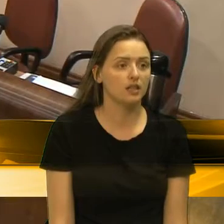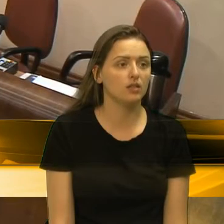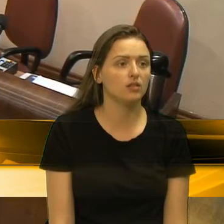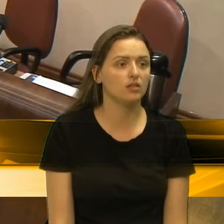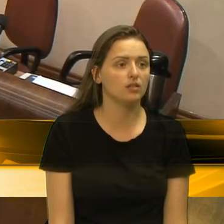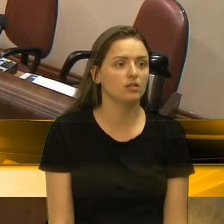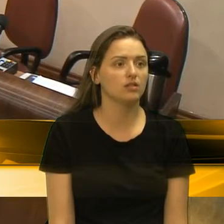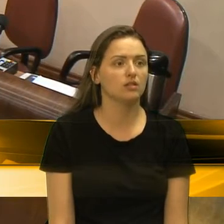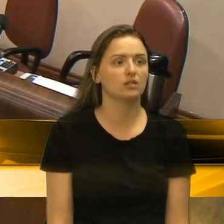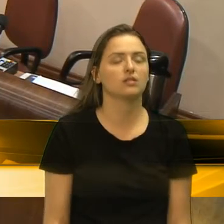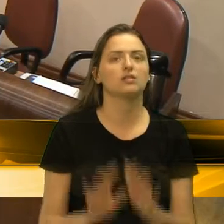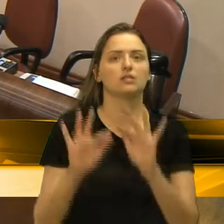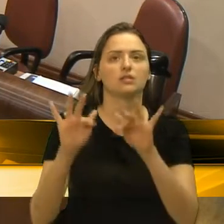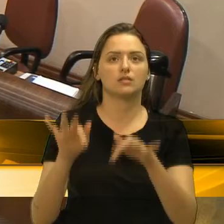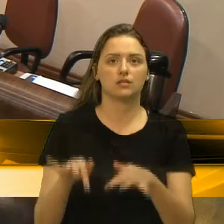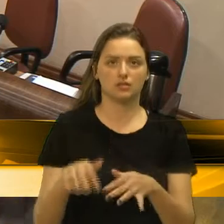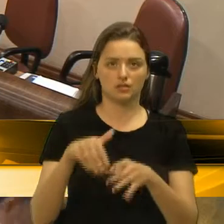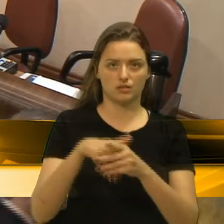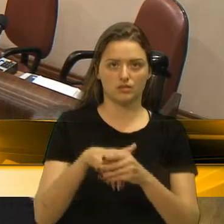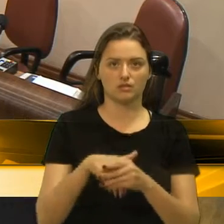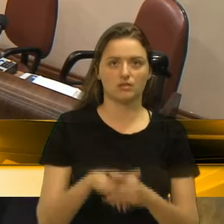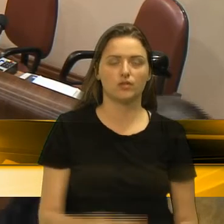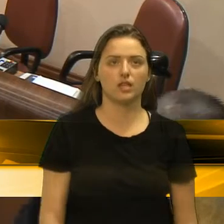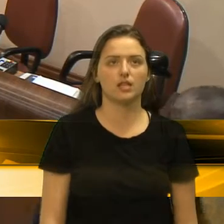Encerrada a votação.